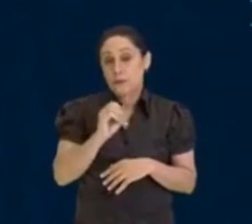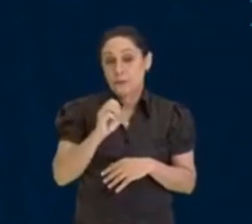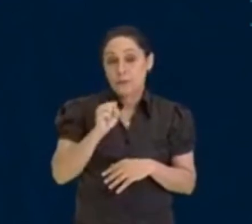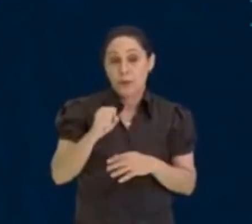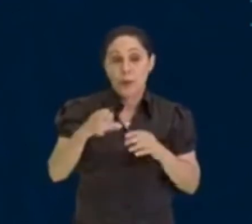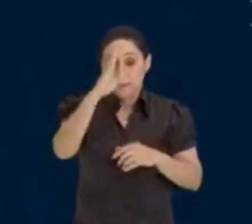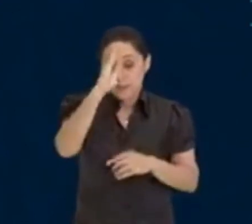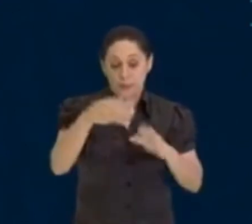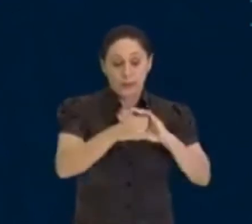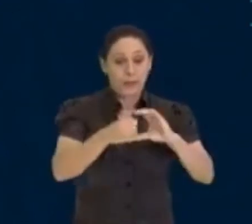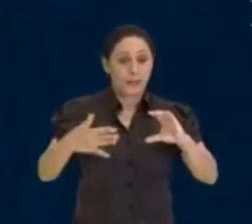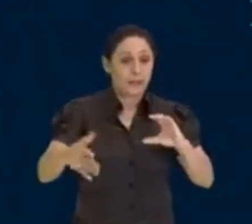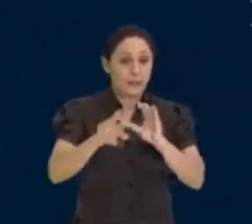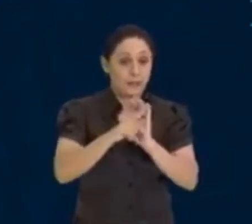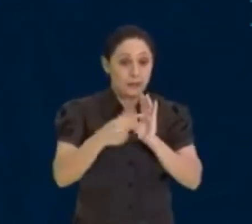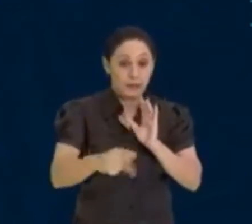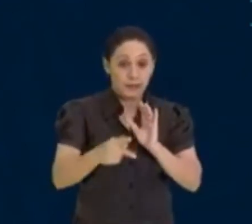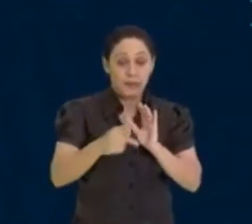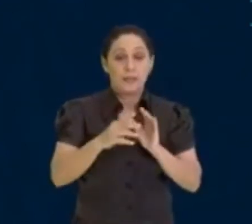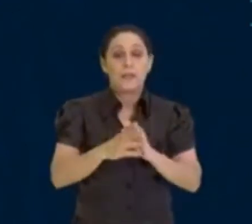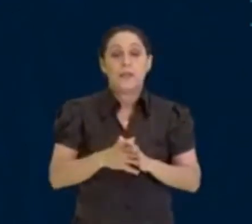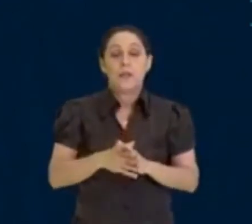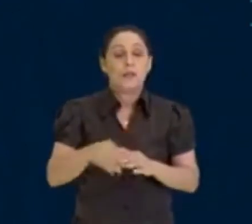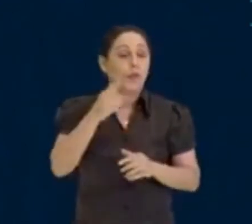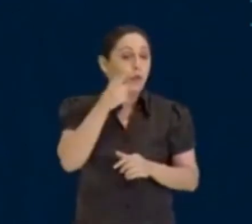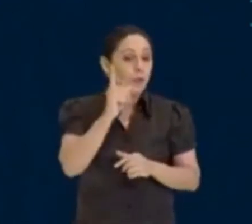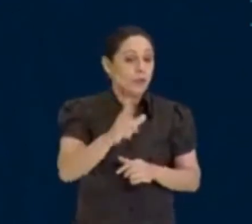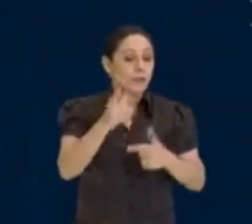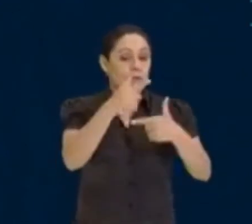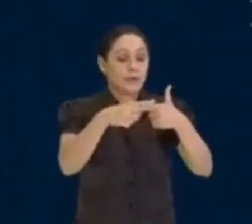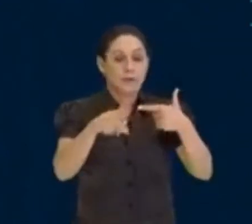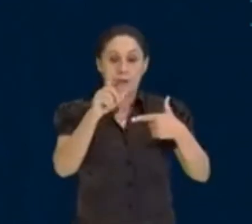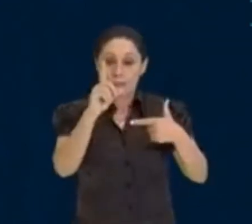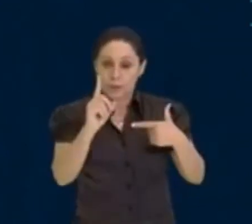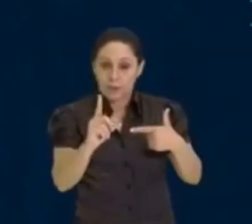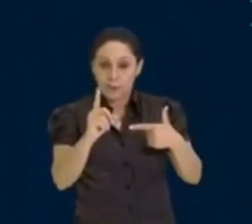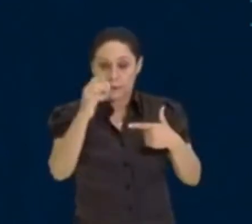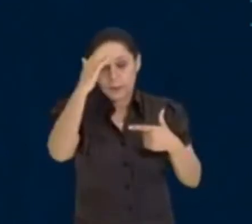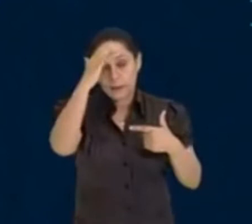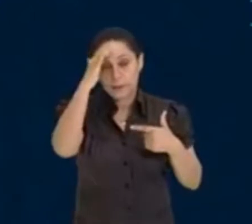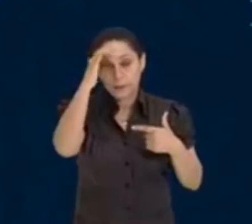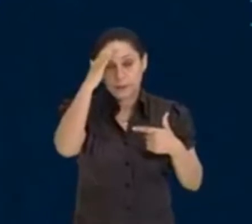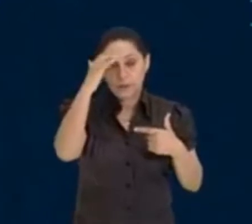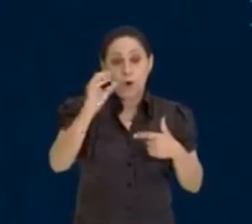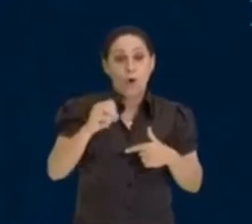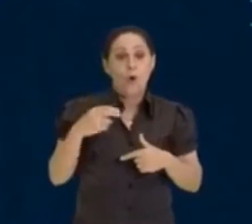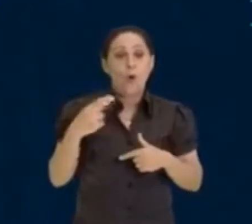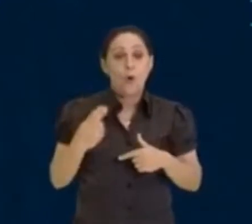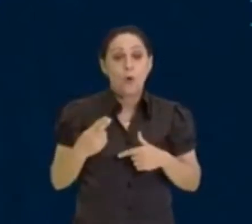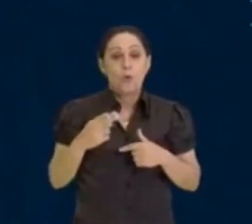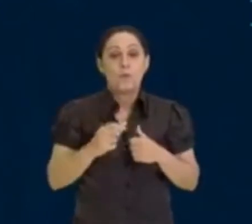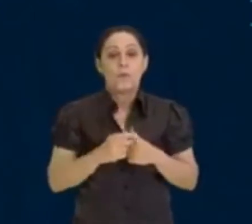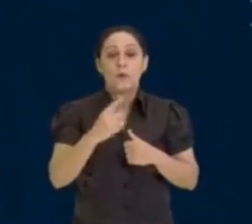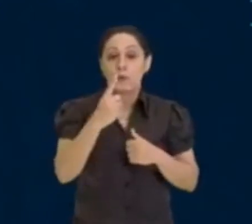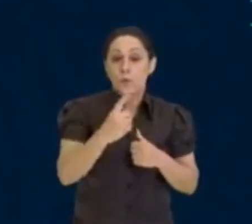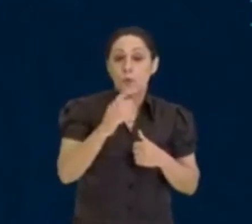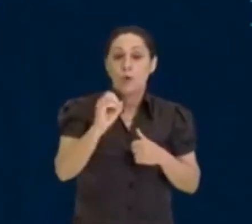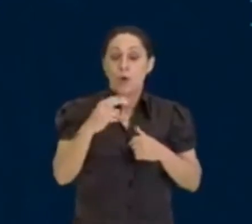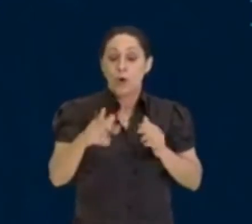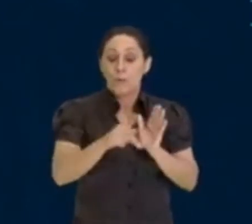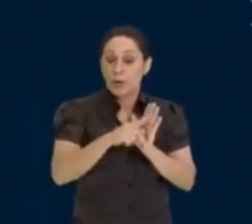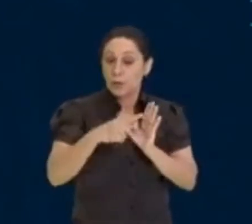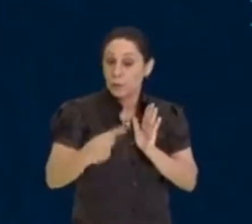característica do número primo, eu só consigo dividir um número que é primo por 1 e pelo próprio